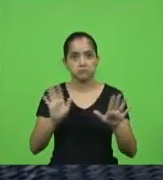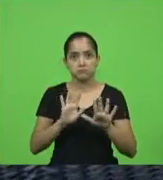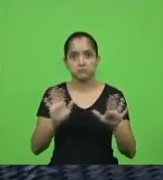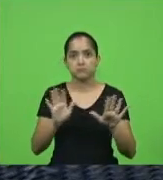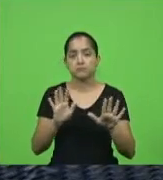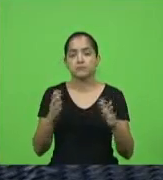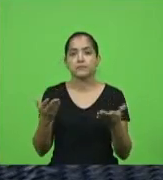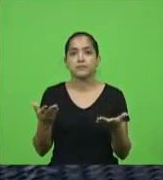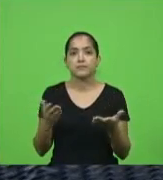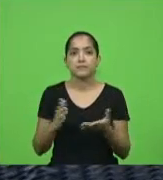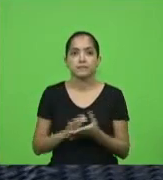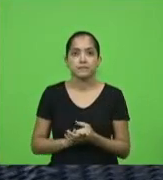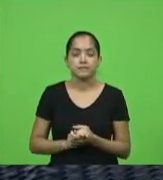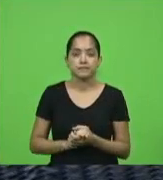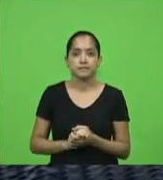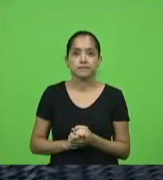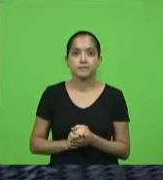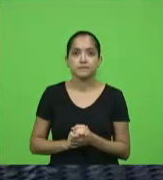hoje em dia